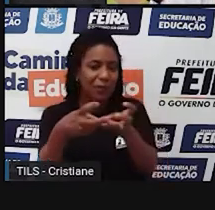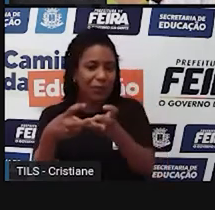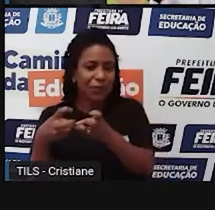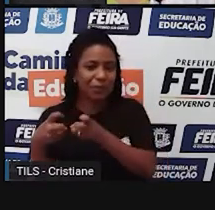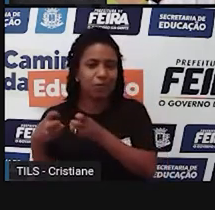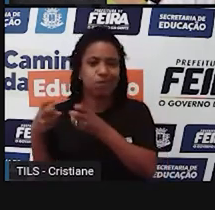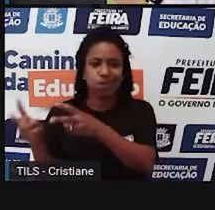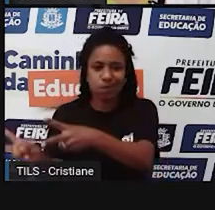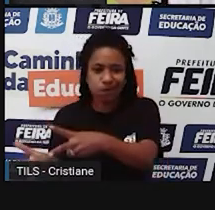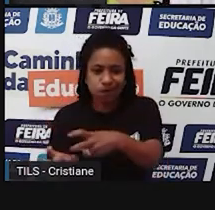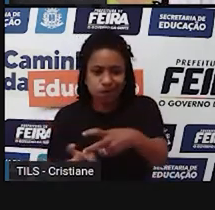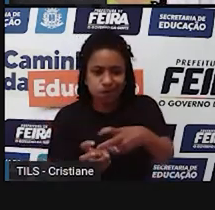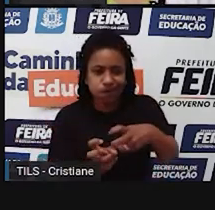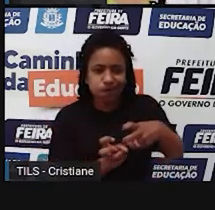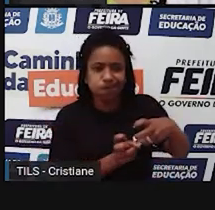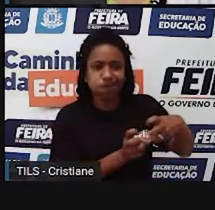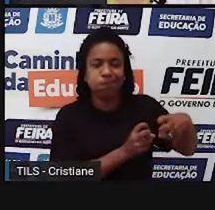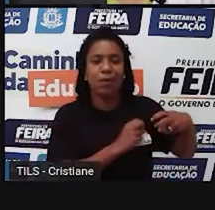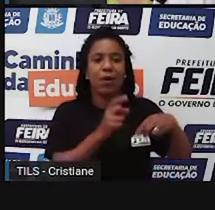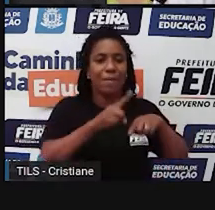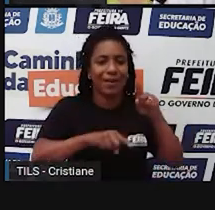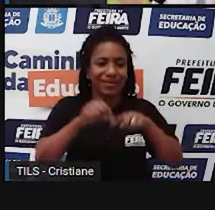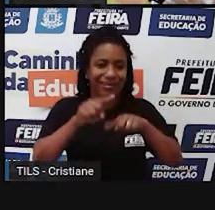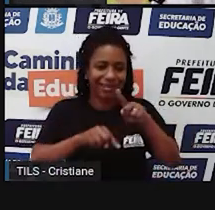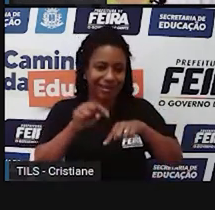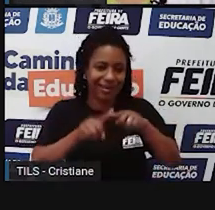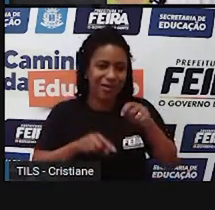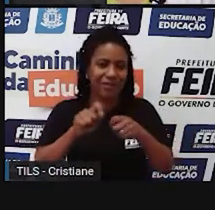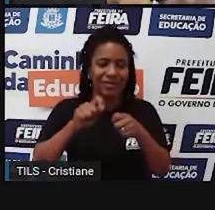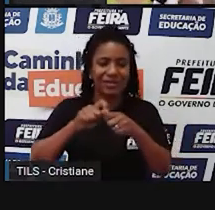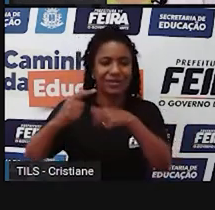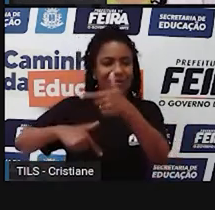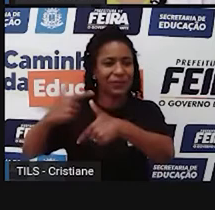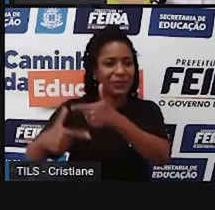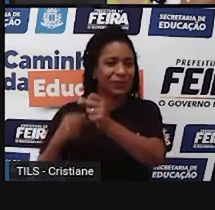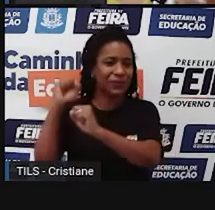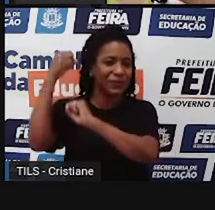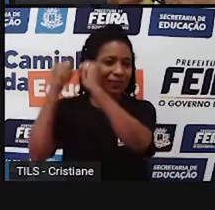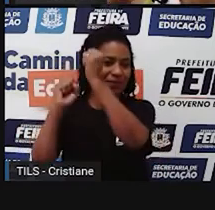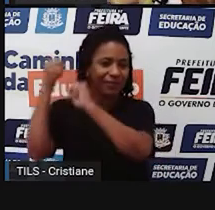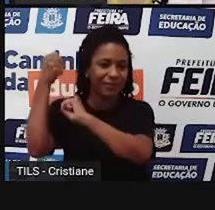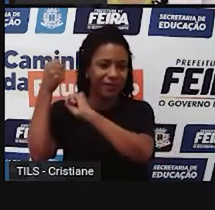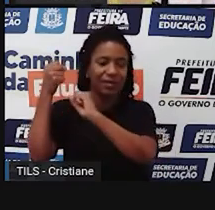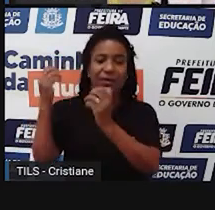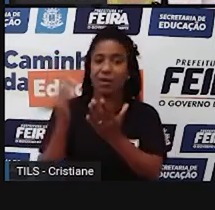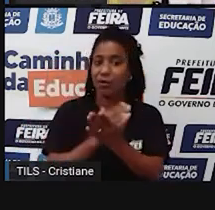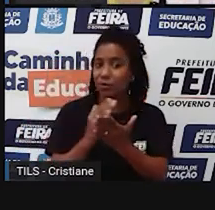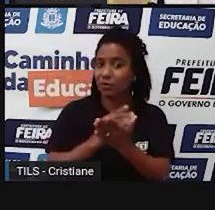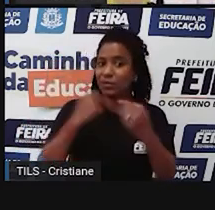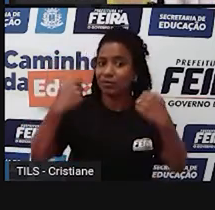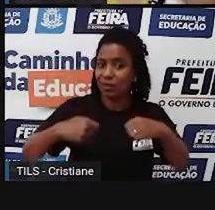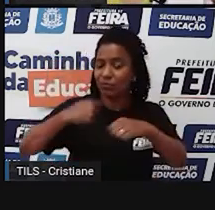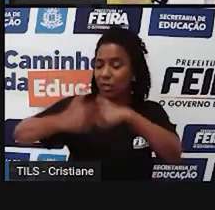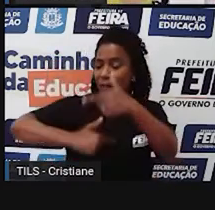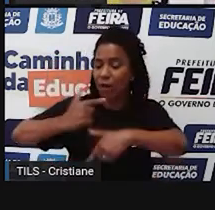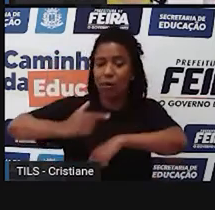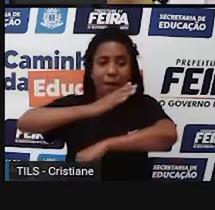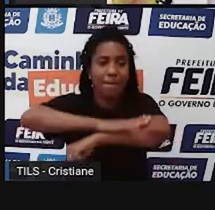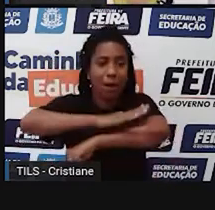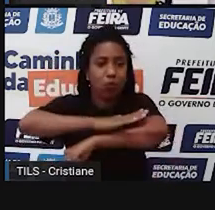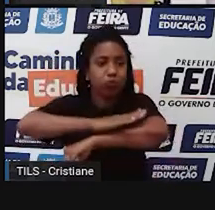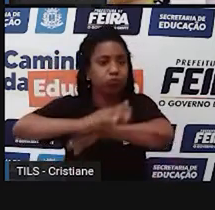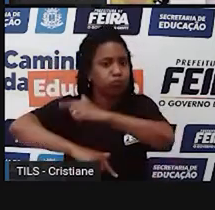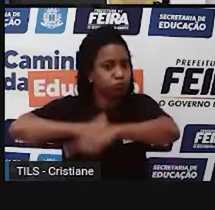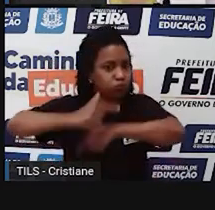para produzir os mais diversos tipos de coisa. E esses trabalhos, alguns exigem mais a força física, outros